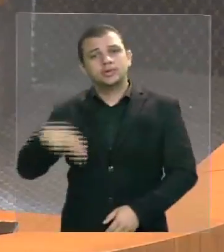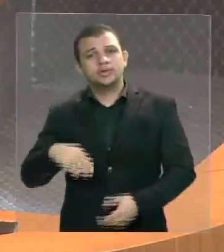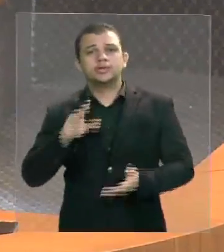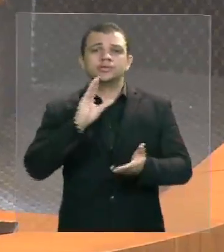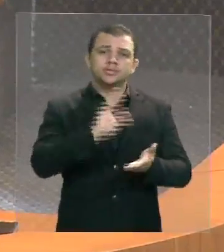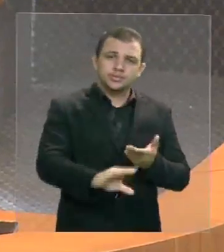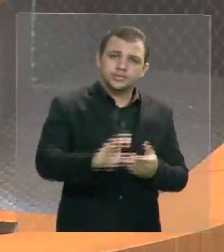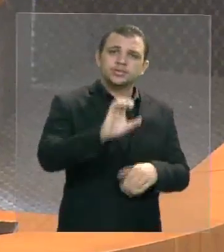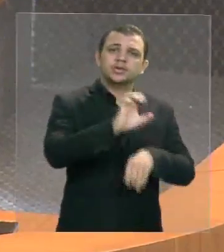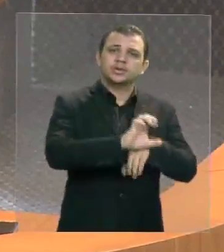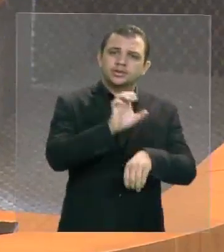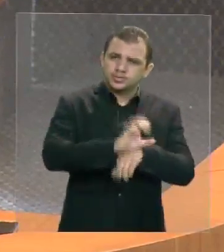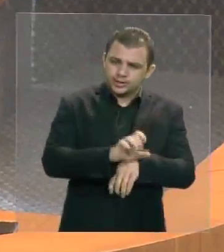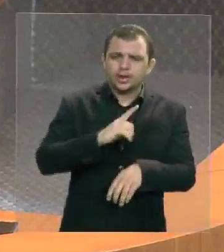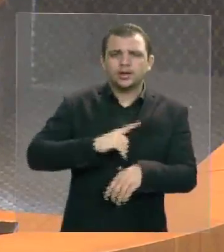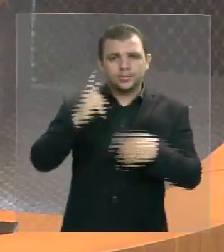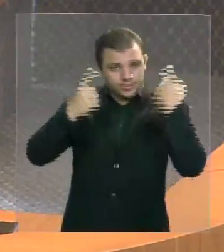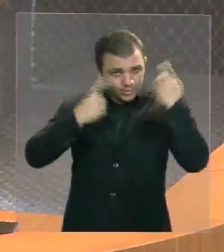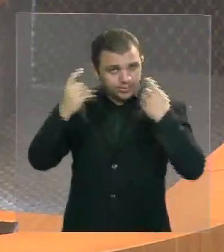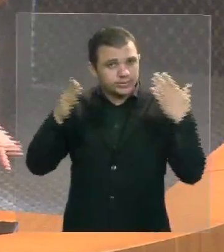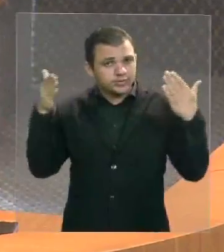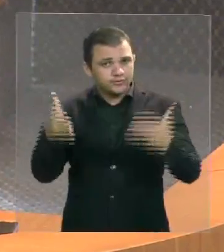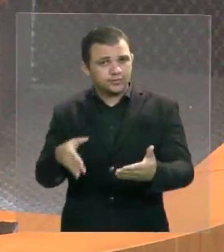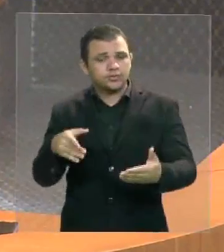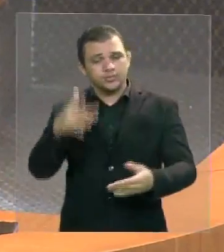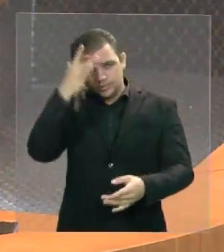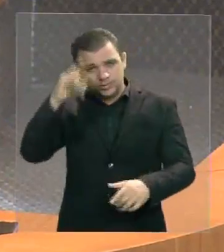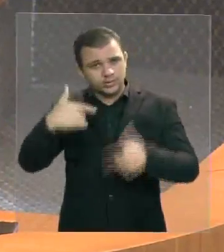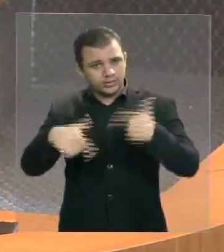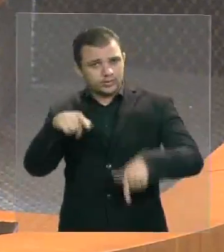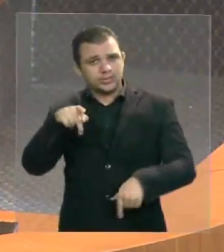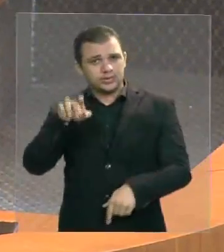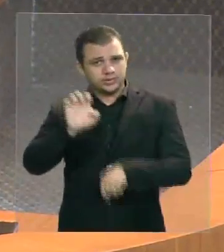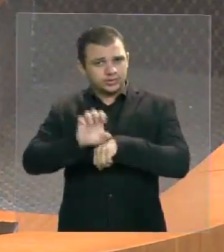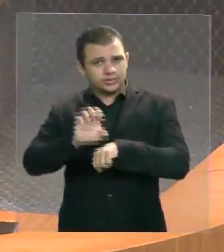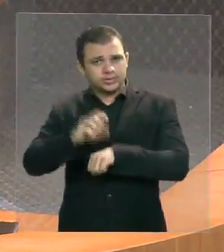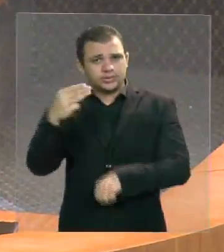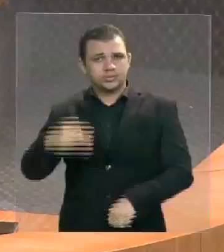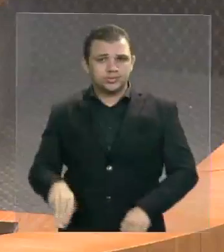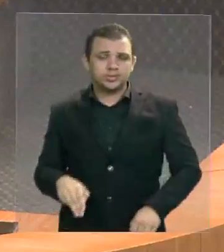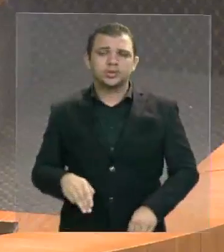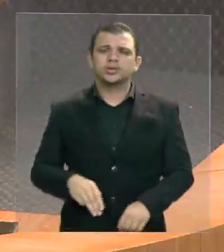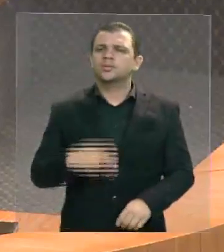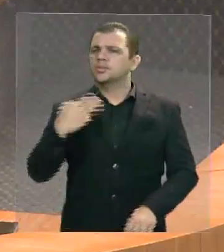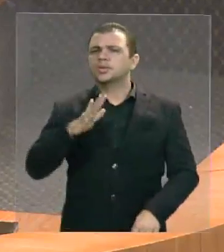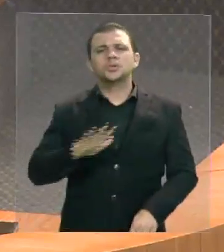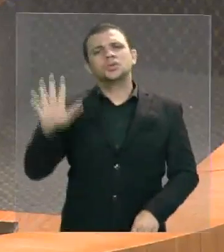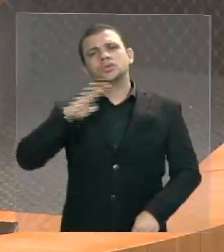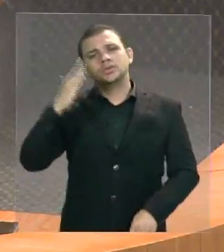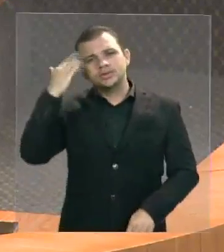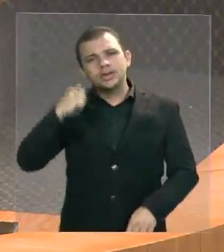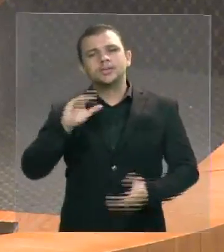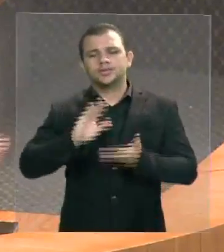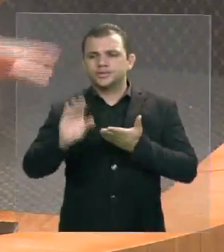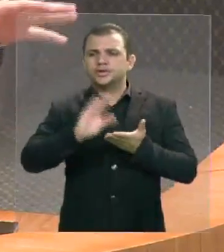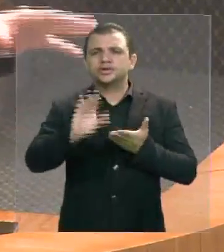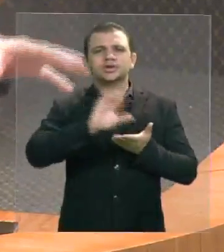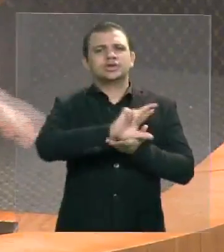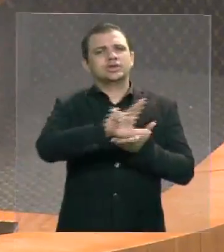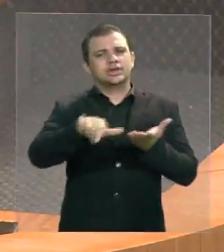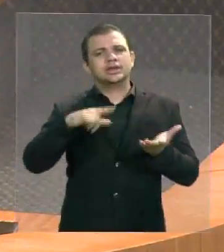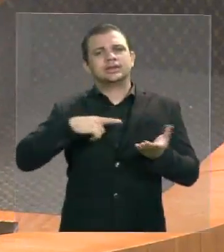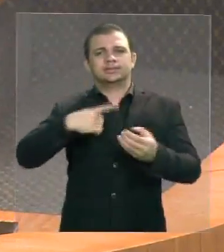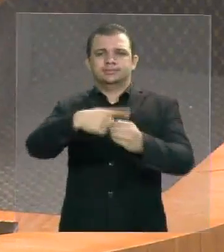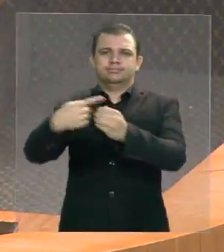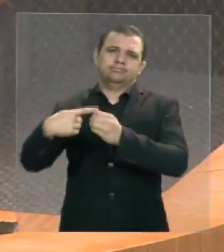reconhece de público aqui na Assembleia Legislativa e todo o Maranhão reconhece com tantos investimentos que estão sendo feitos no interior do Estado então, senhor